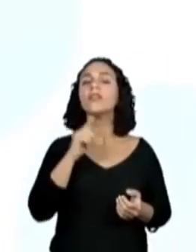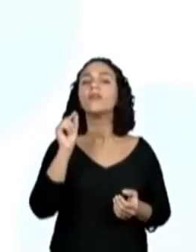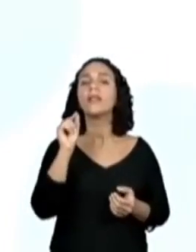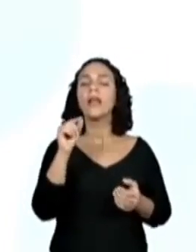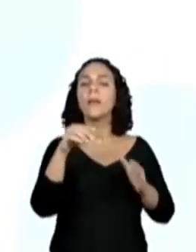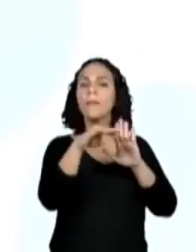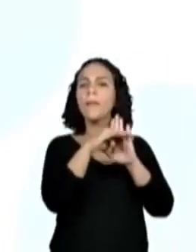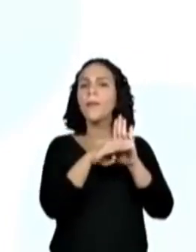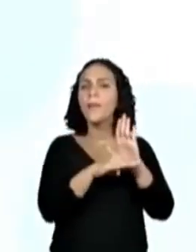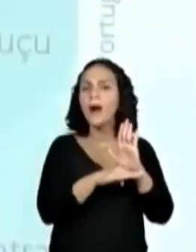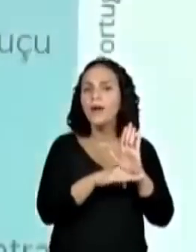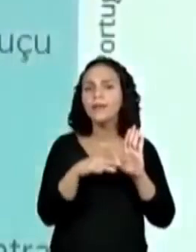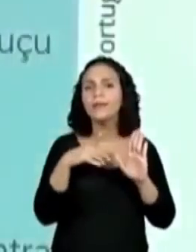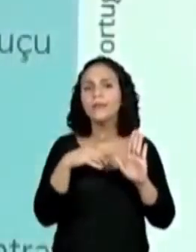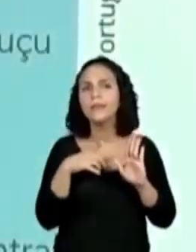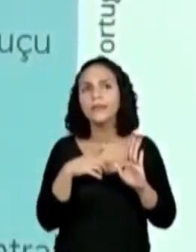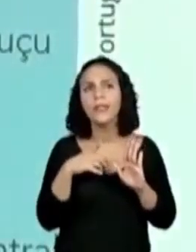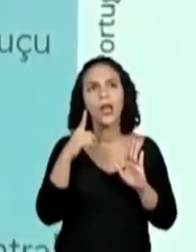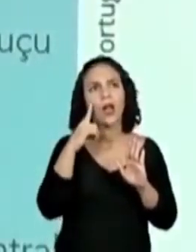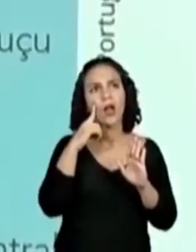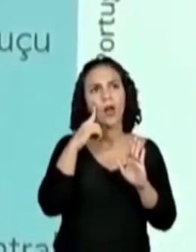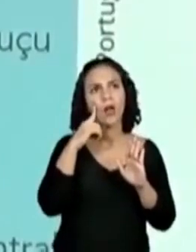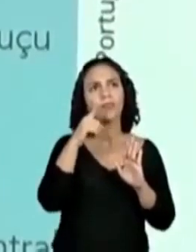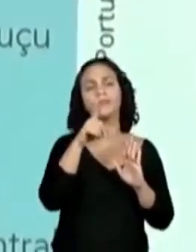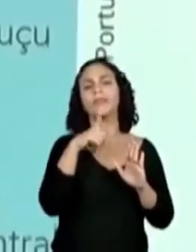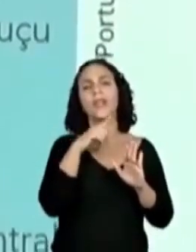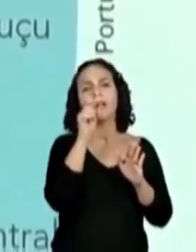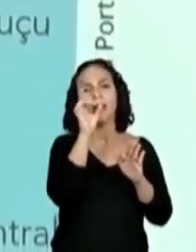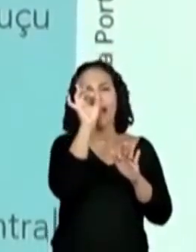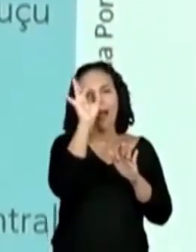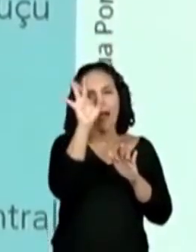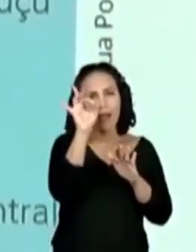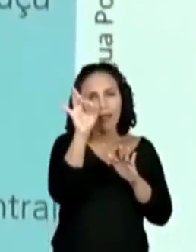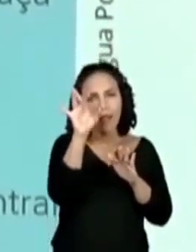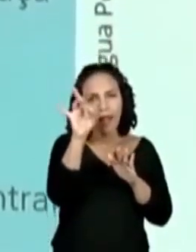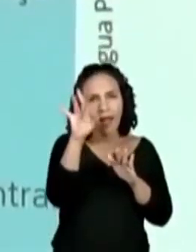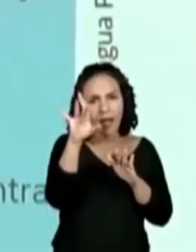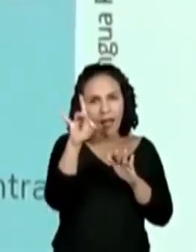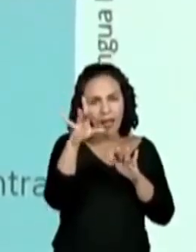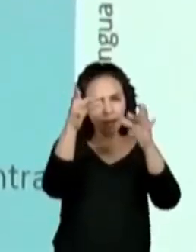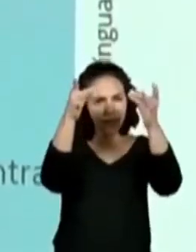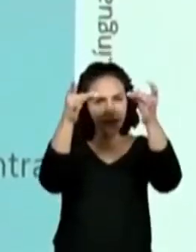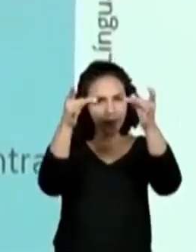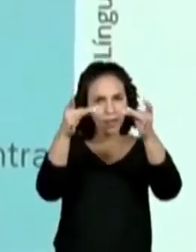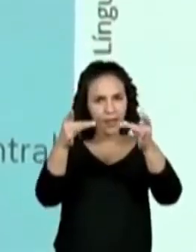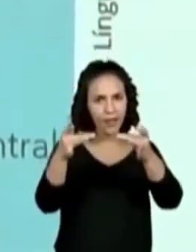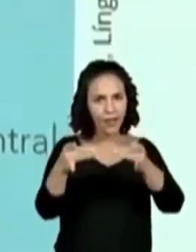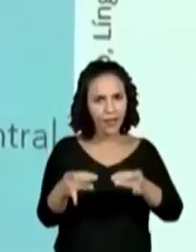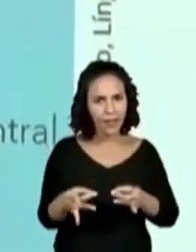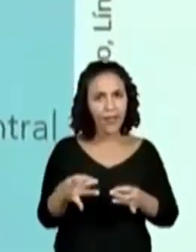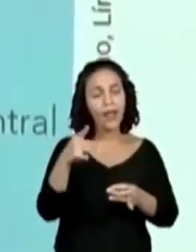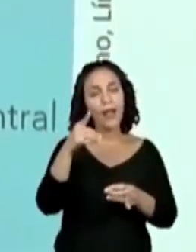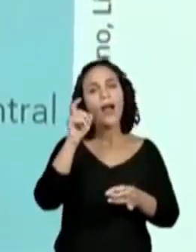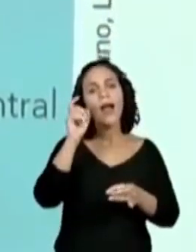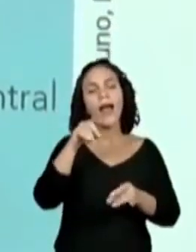falado da anterior. Todos os itens fazem parte da